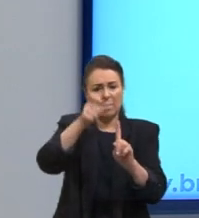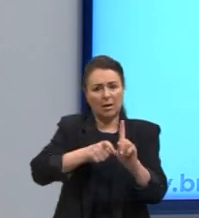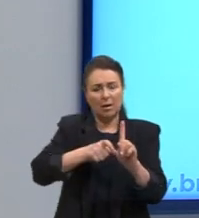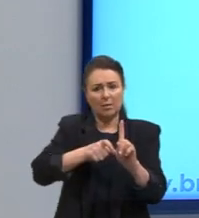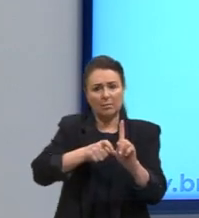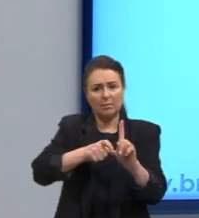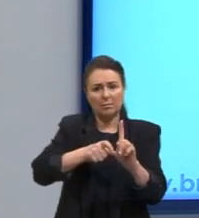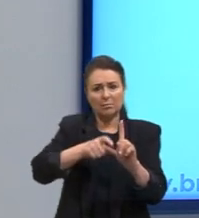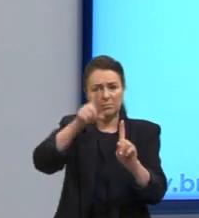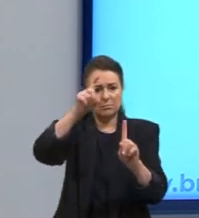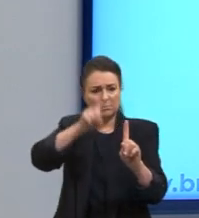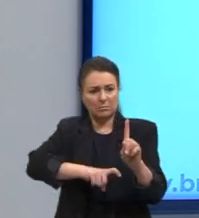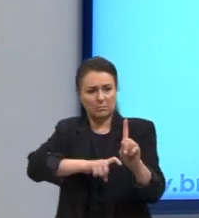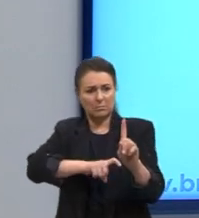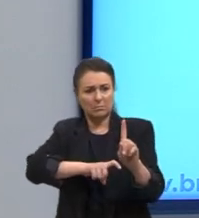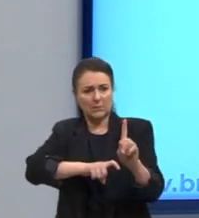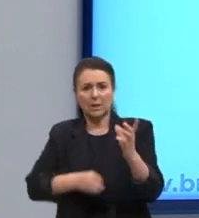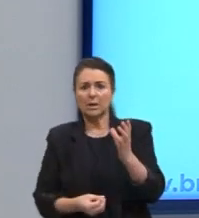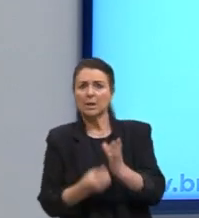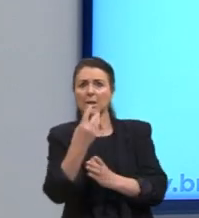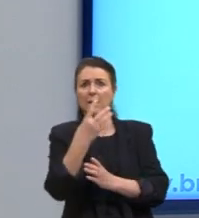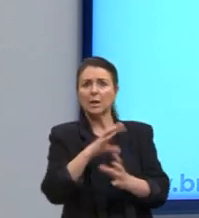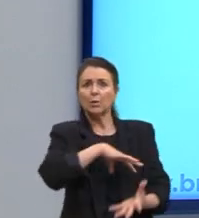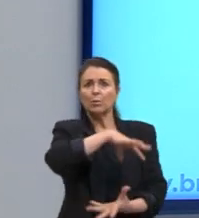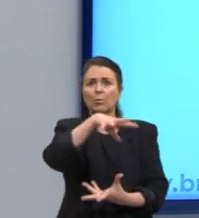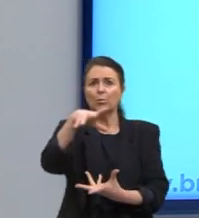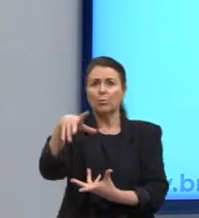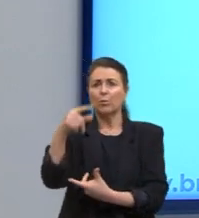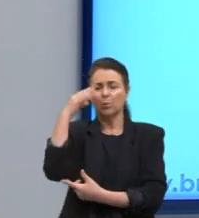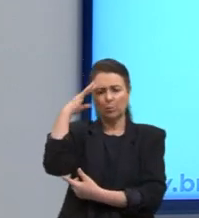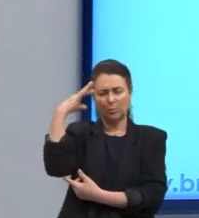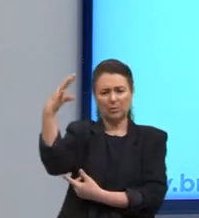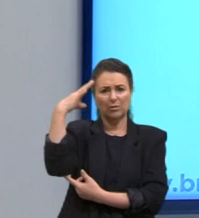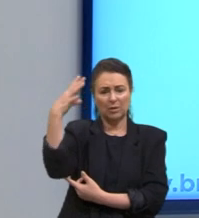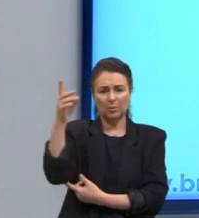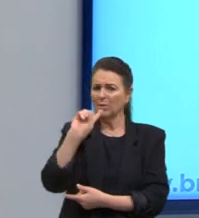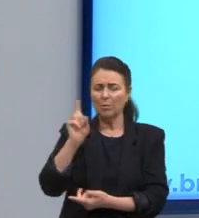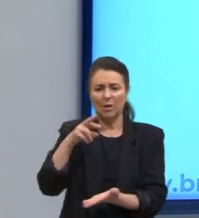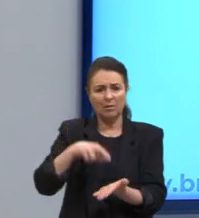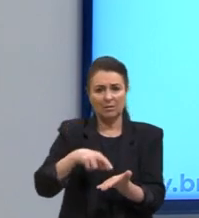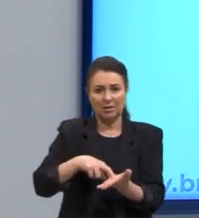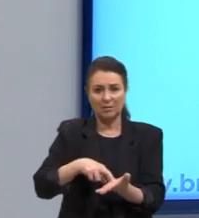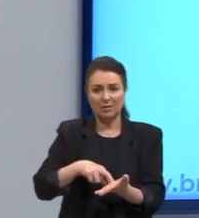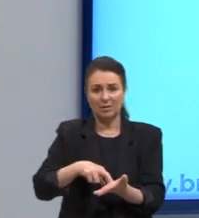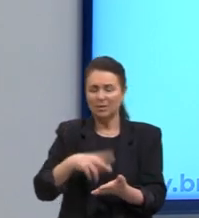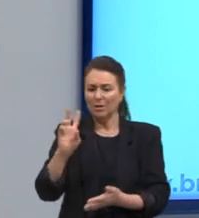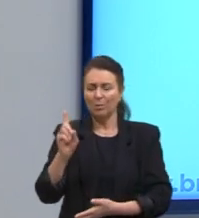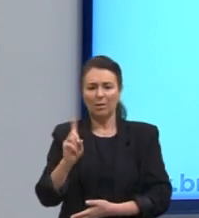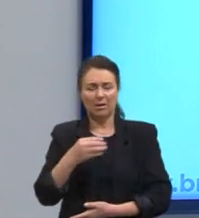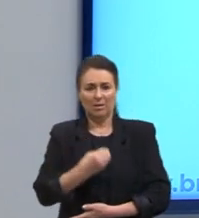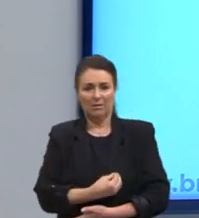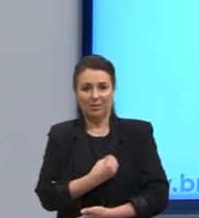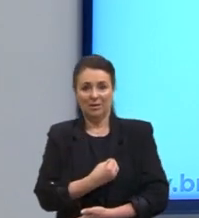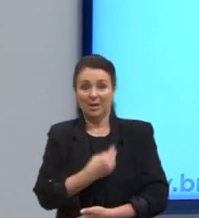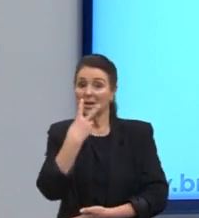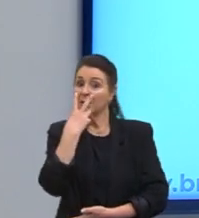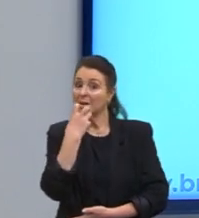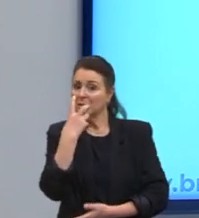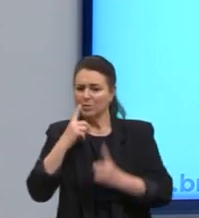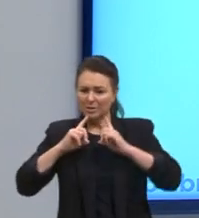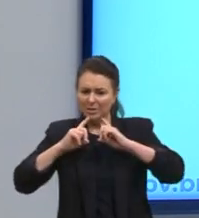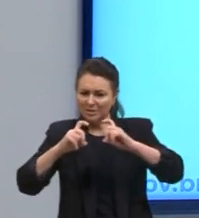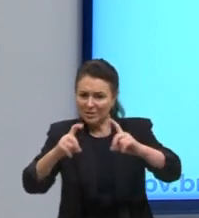imaginário, você cria um mundo imaginário desconectado do mundo real, do mundo da vida. E é isso que o Nietzsche vai criticar. Essa